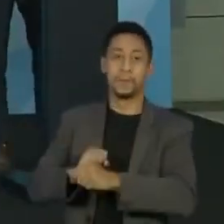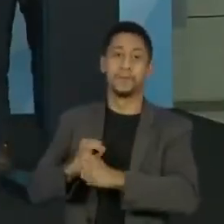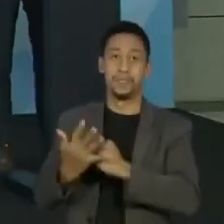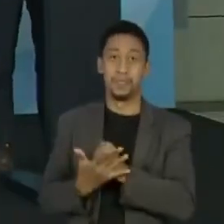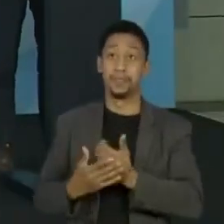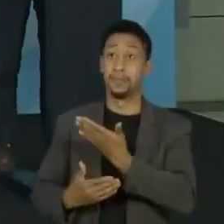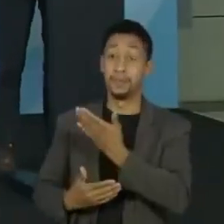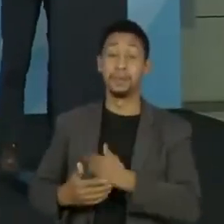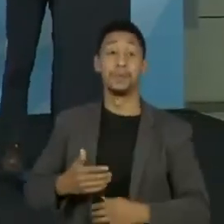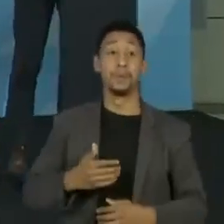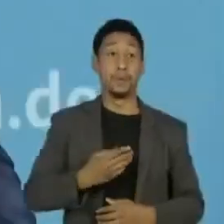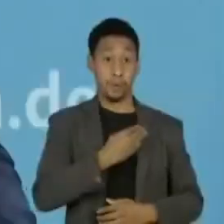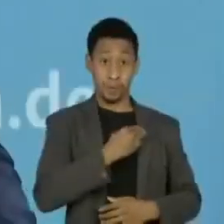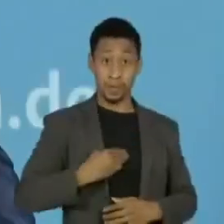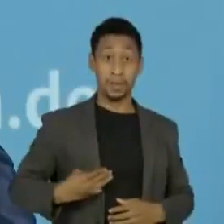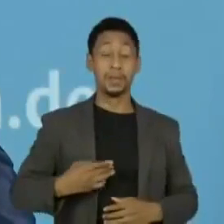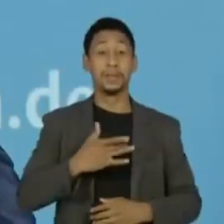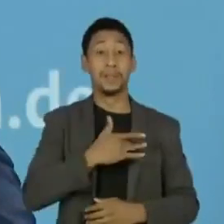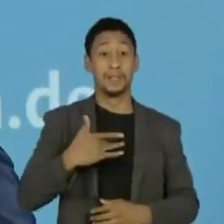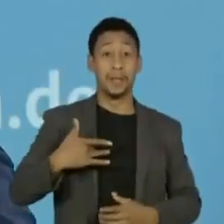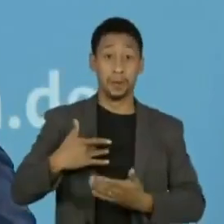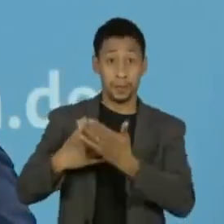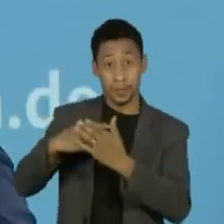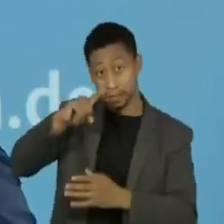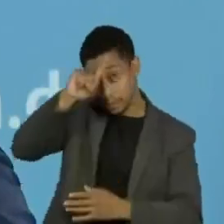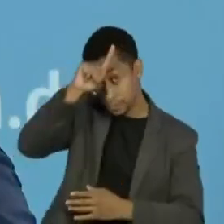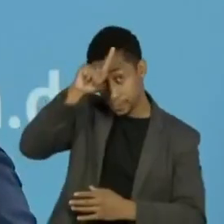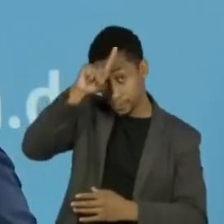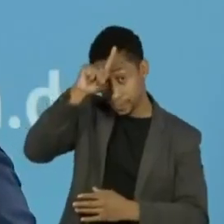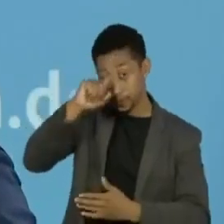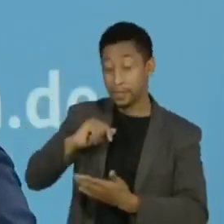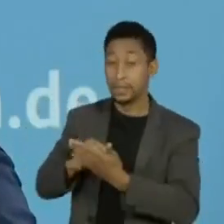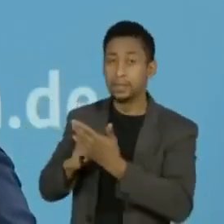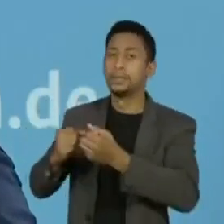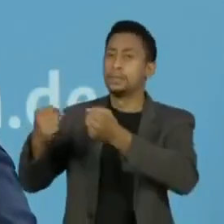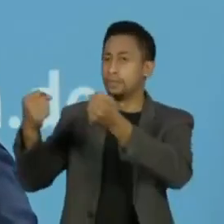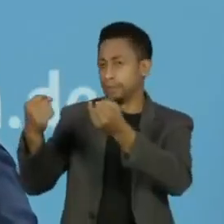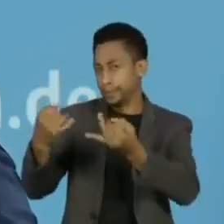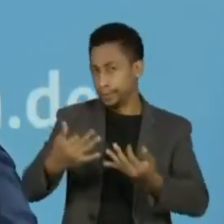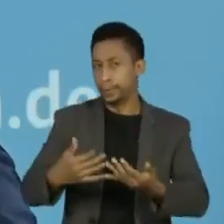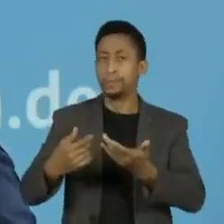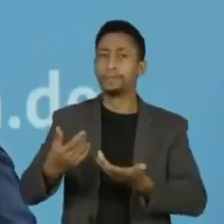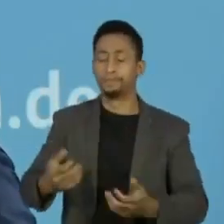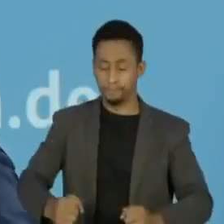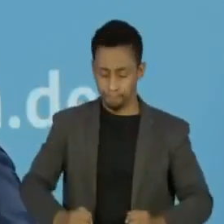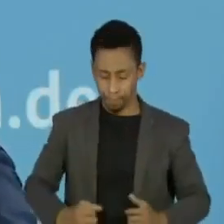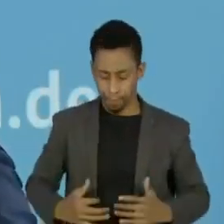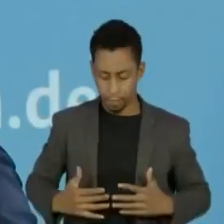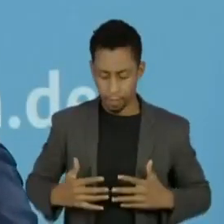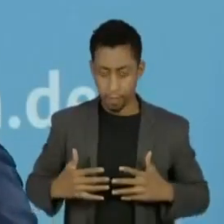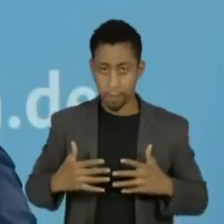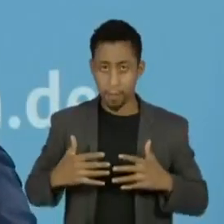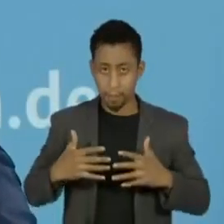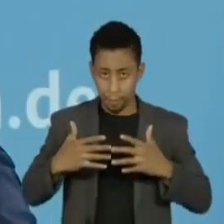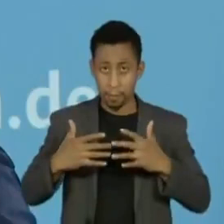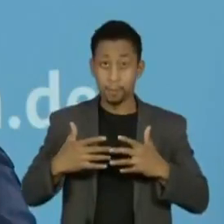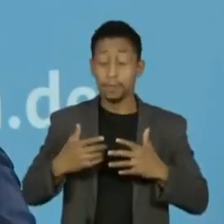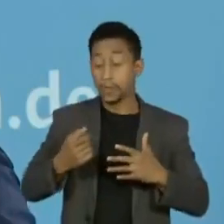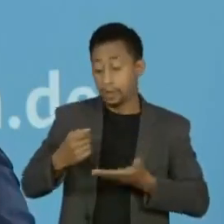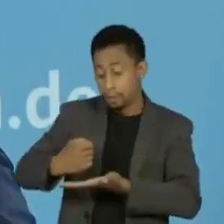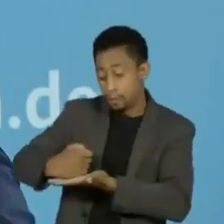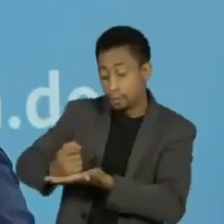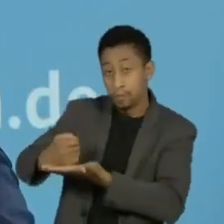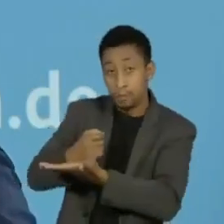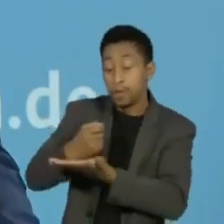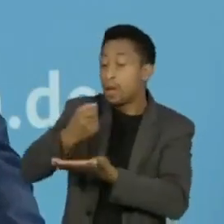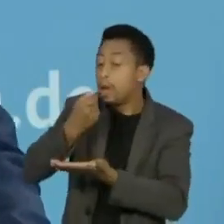O ministro da Saúde da Alemanha, Jens Spahn, disse que os chamados anticorpos monoclonais vão ser